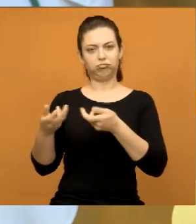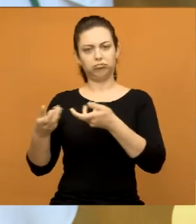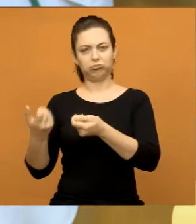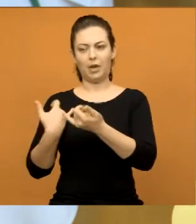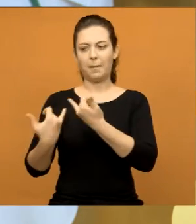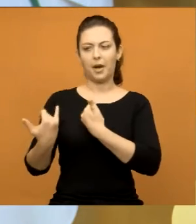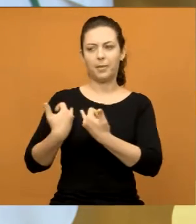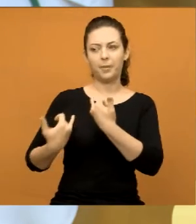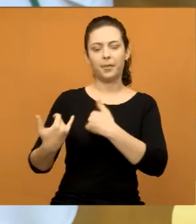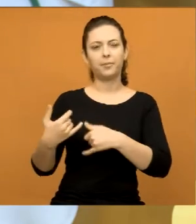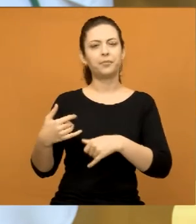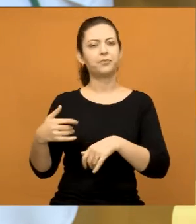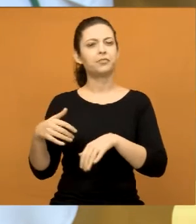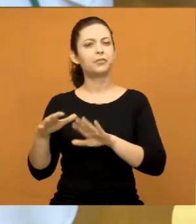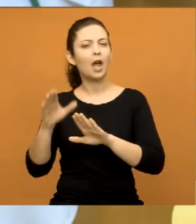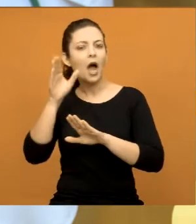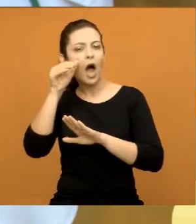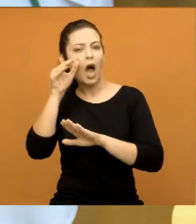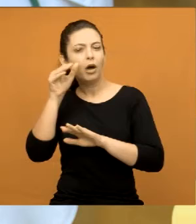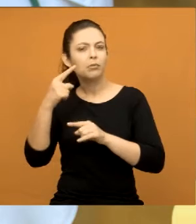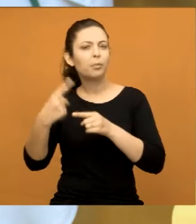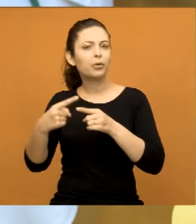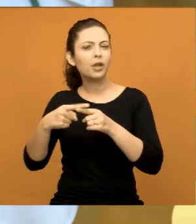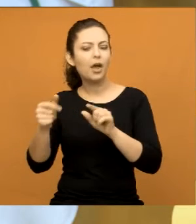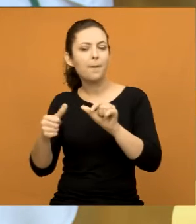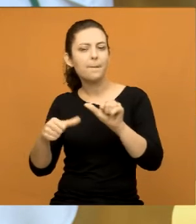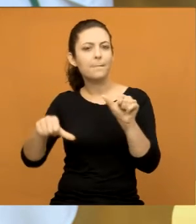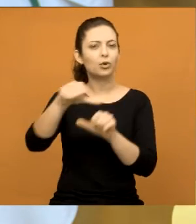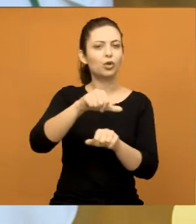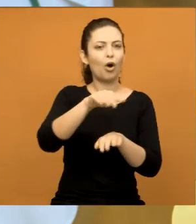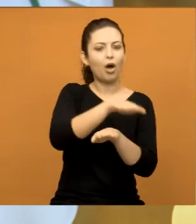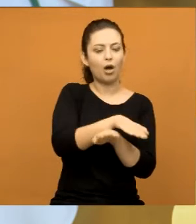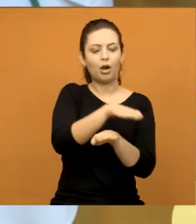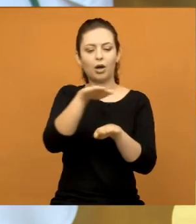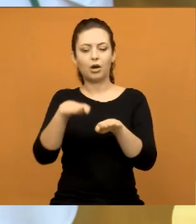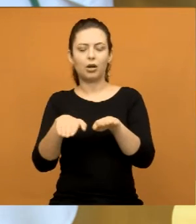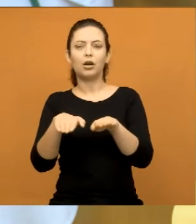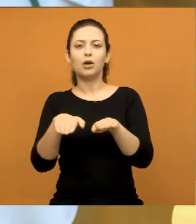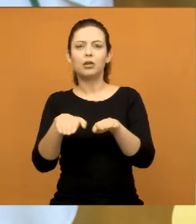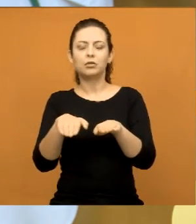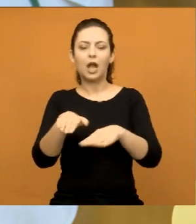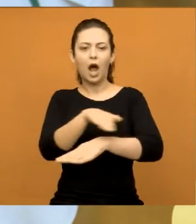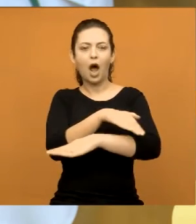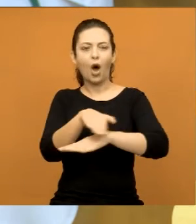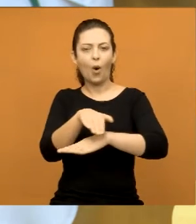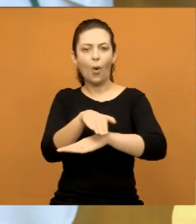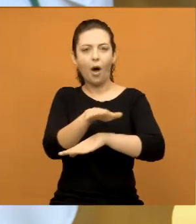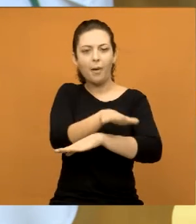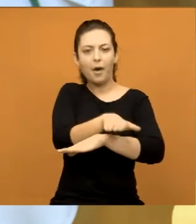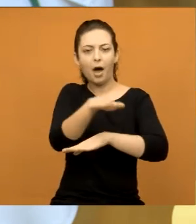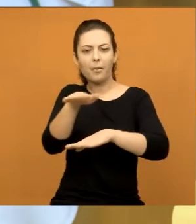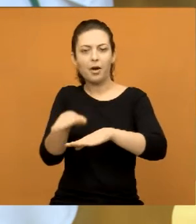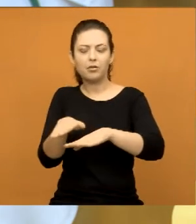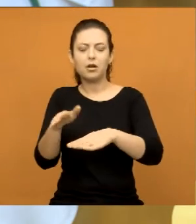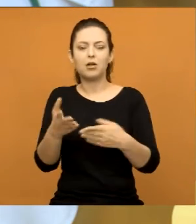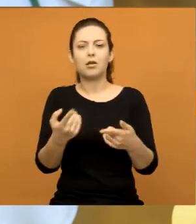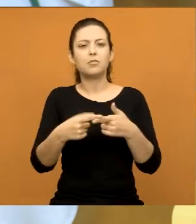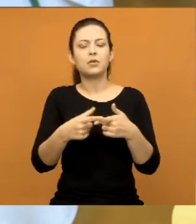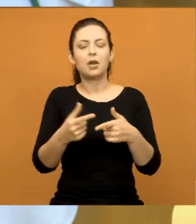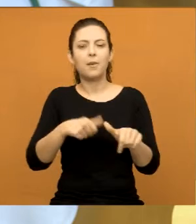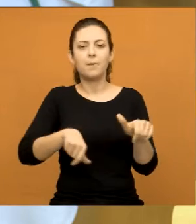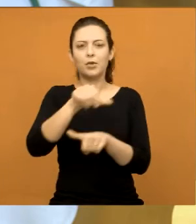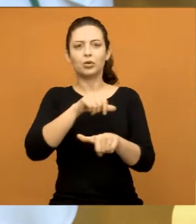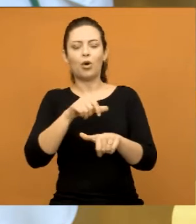querem saber por que foi mudado o lado. Nós fizemos um pedido, nós mandamos um baixo assinado aos